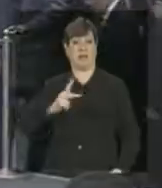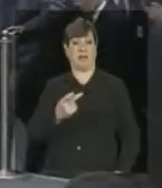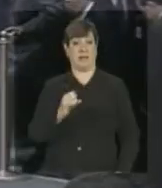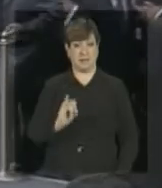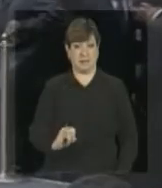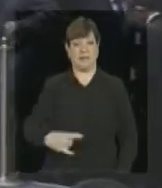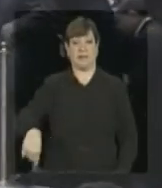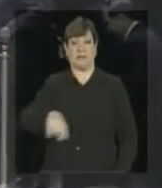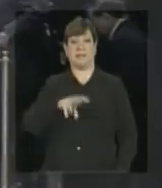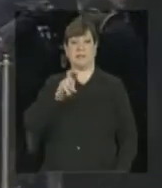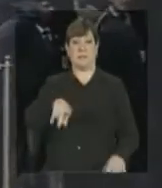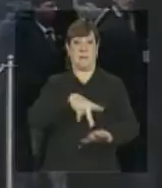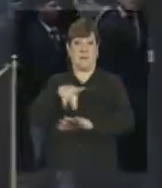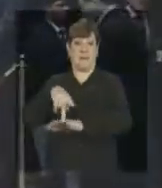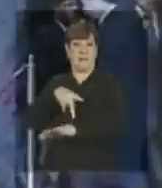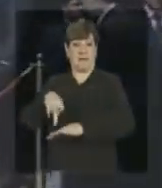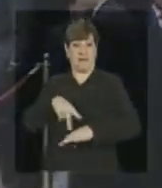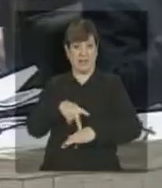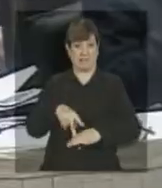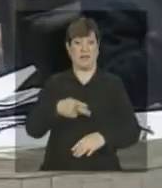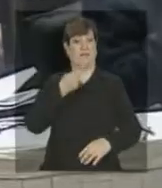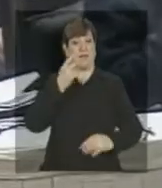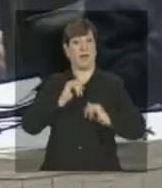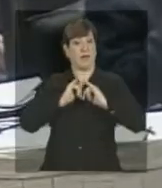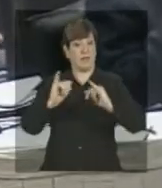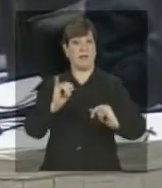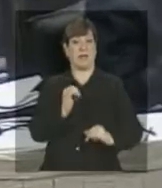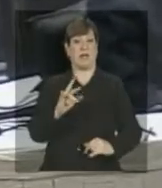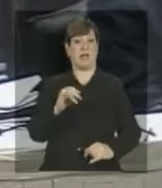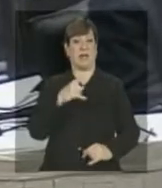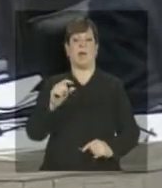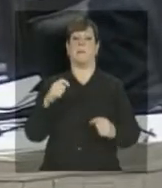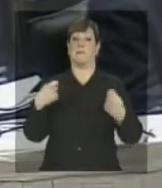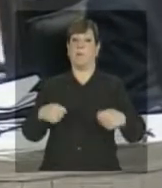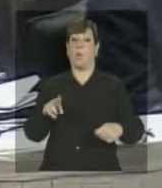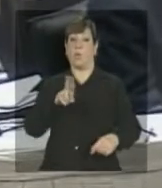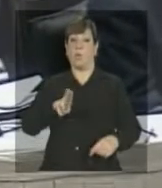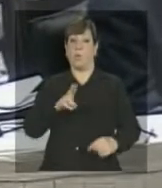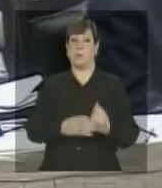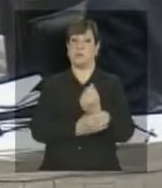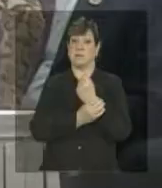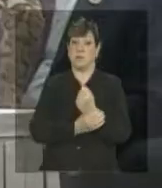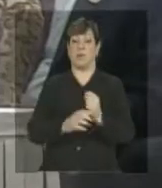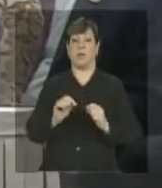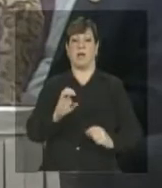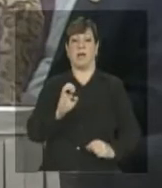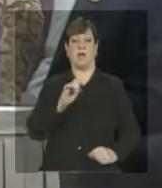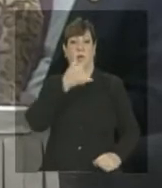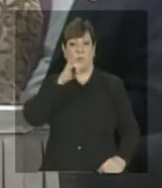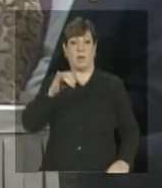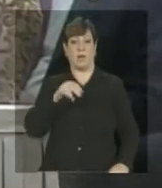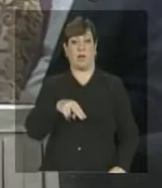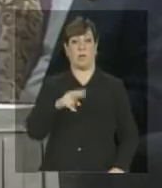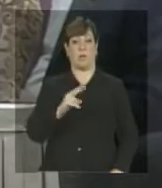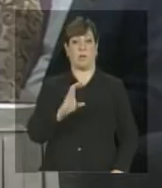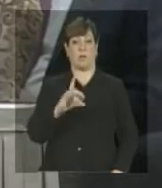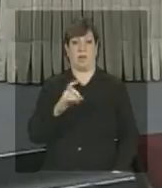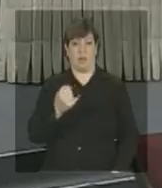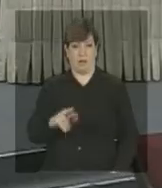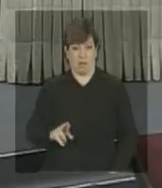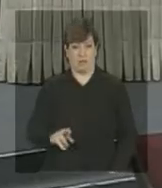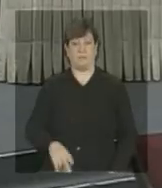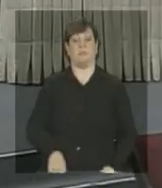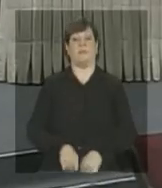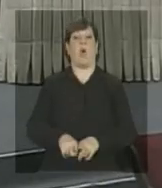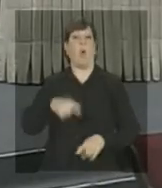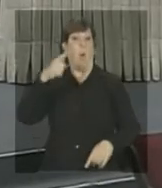países reforçaram um alerta ao Irã quanto ao uso seguro e pacífico da energia nuclear. Outro ponto é